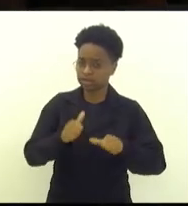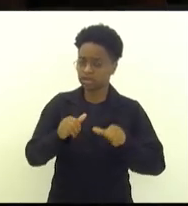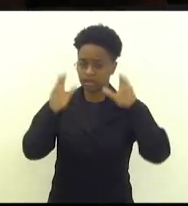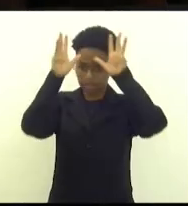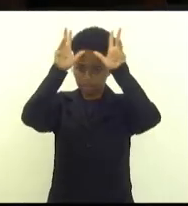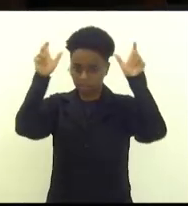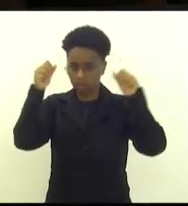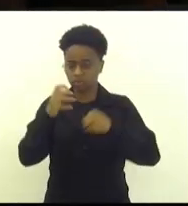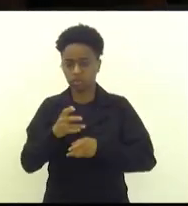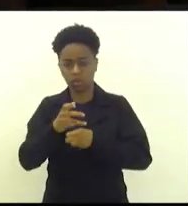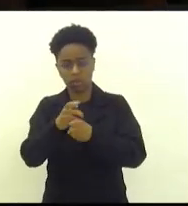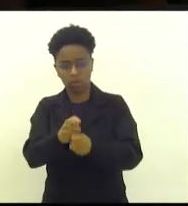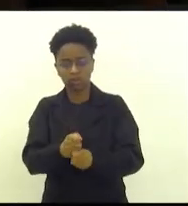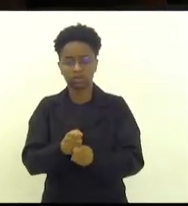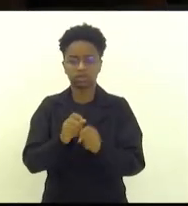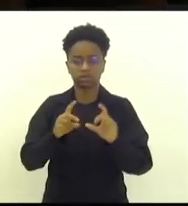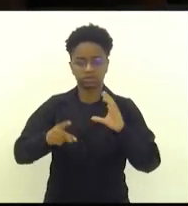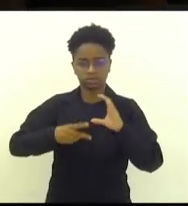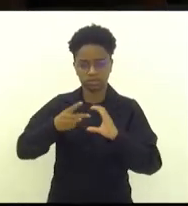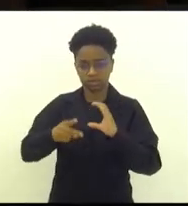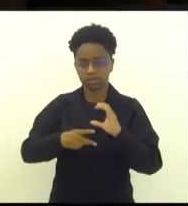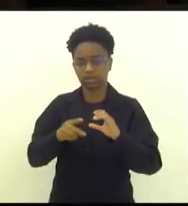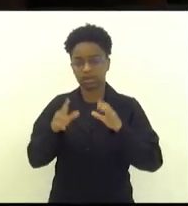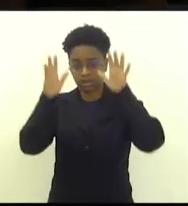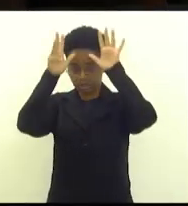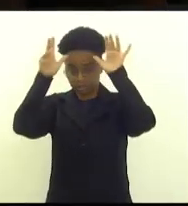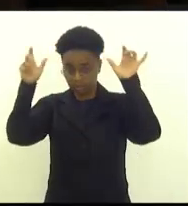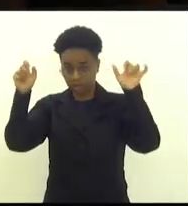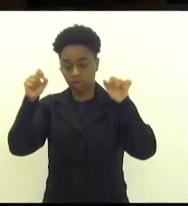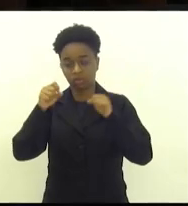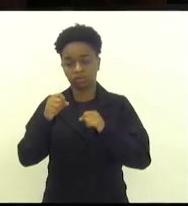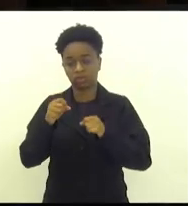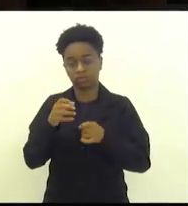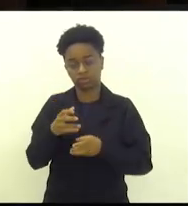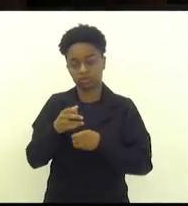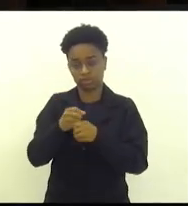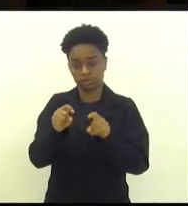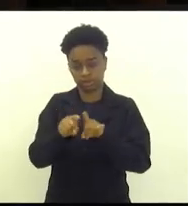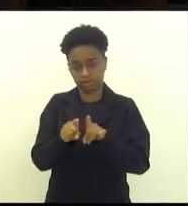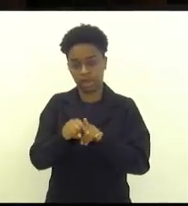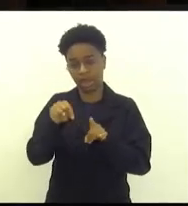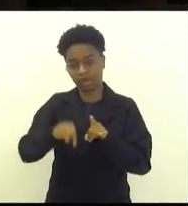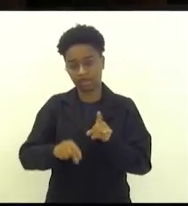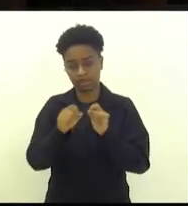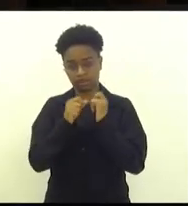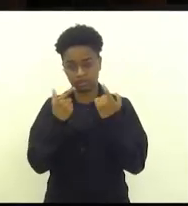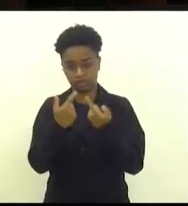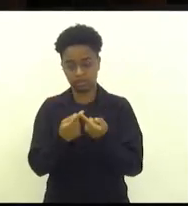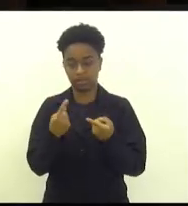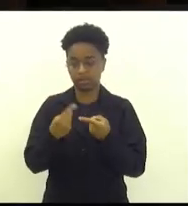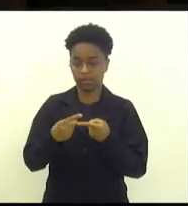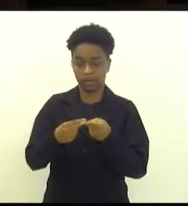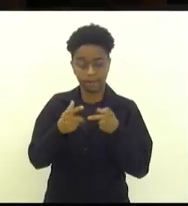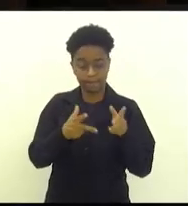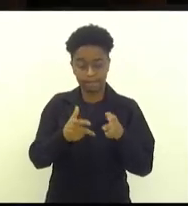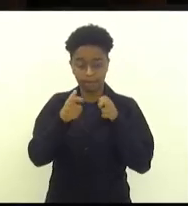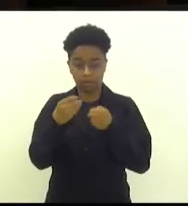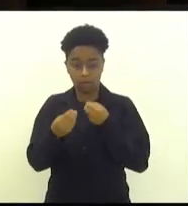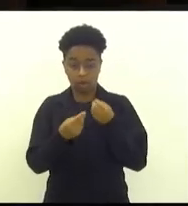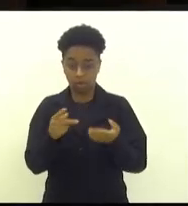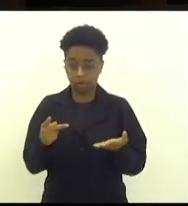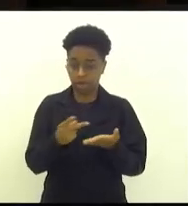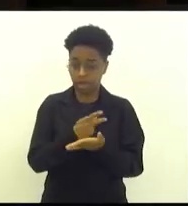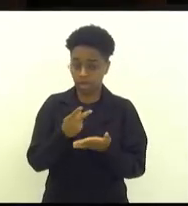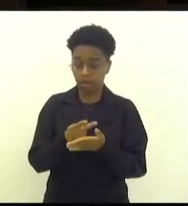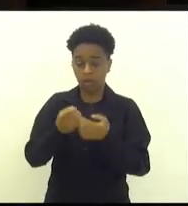Contas, pelo Ministério Público, inclusive por essa casa no que se refere aos erros que afrontam aos